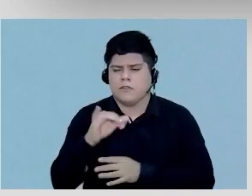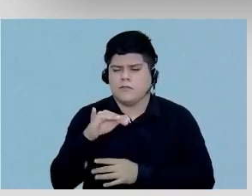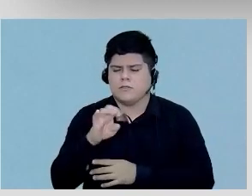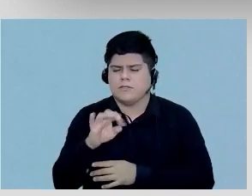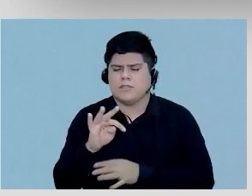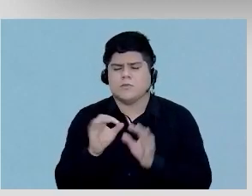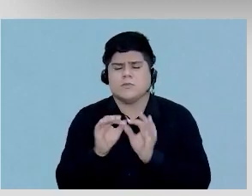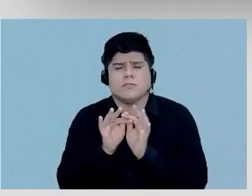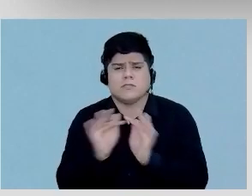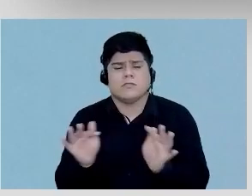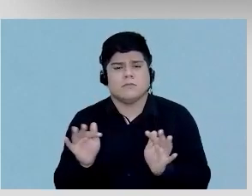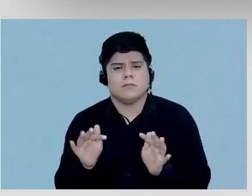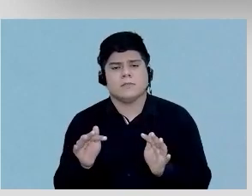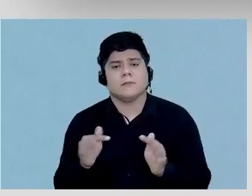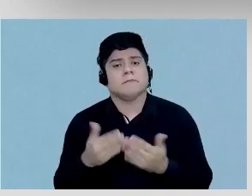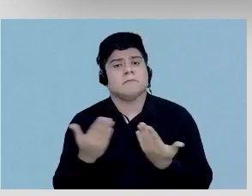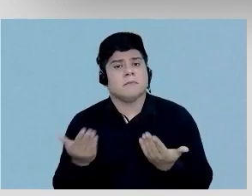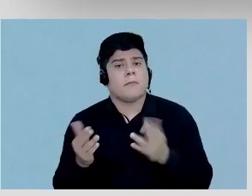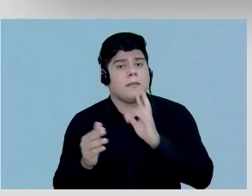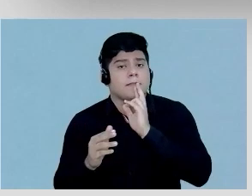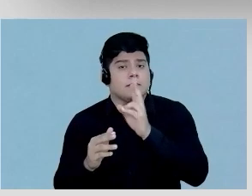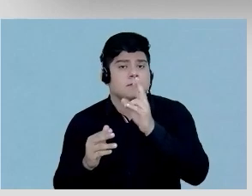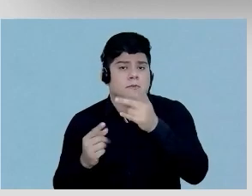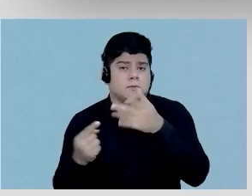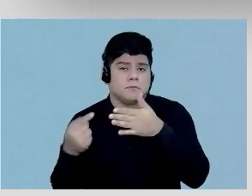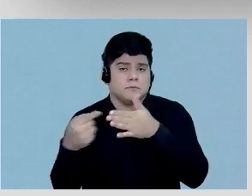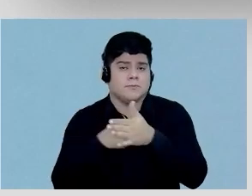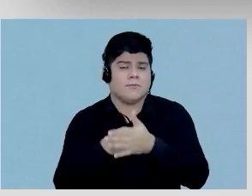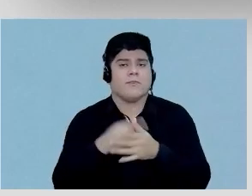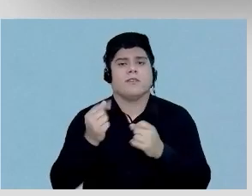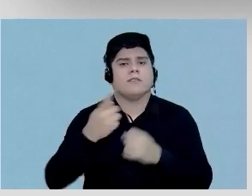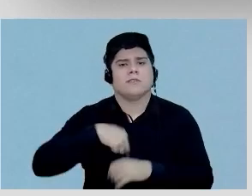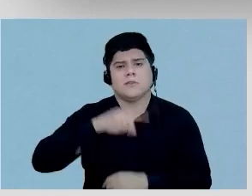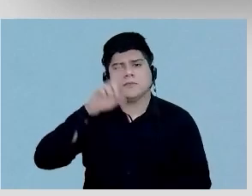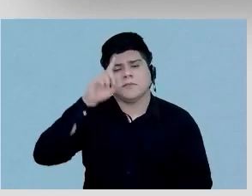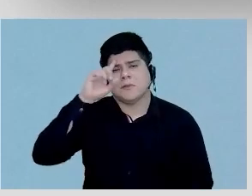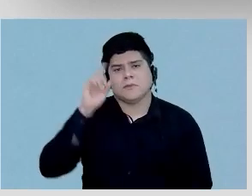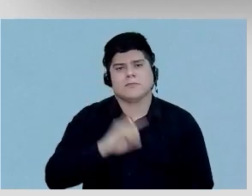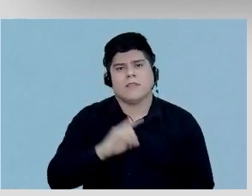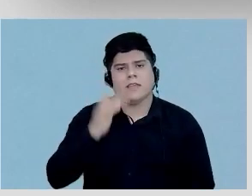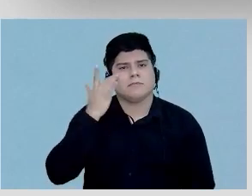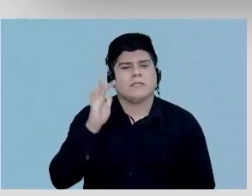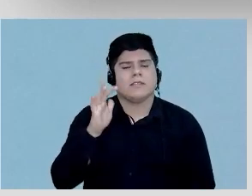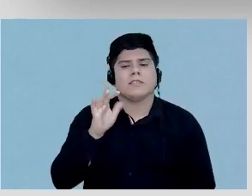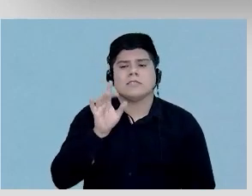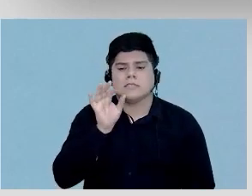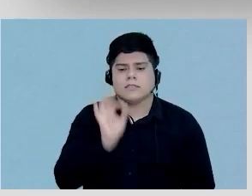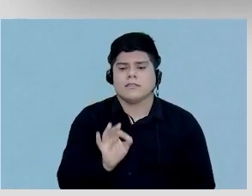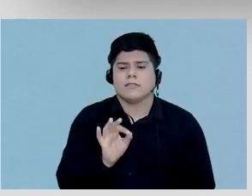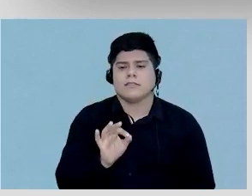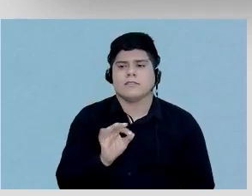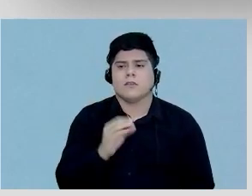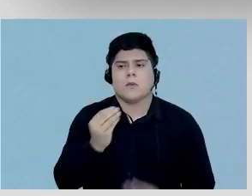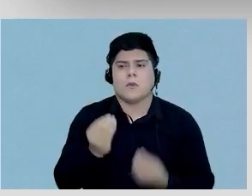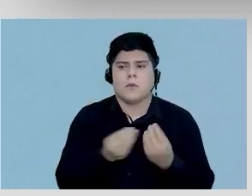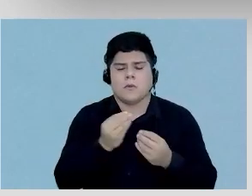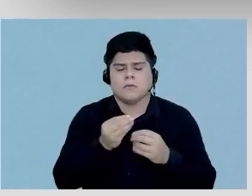simples. Mas a resposta à sua pergunta é que nós não sabemos de fato, com essas câmeras,